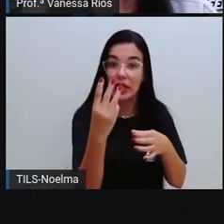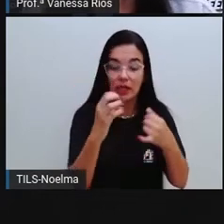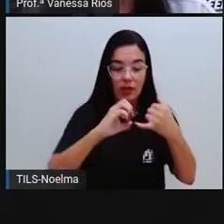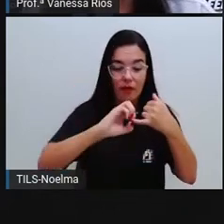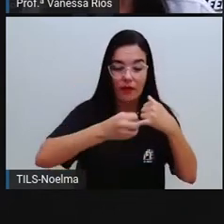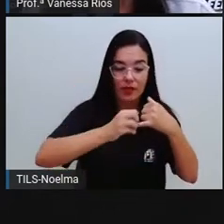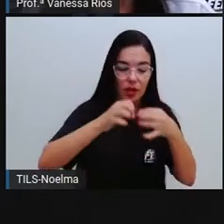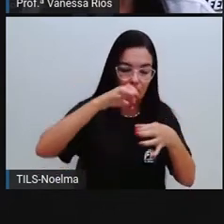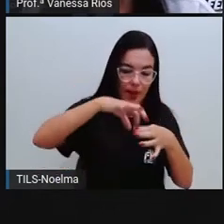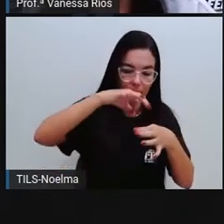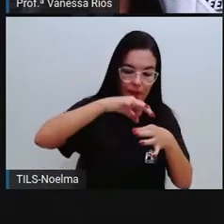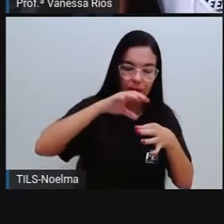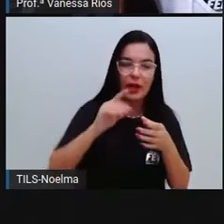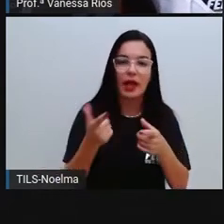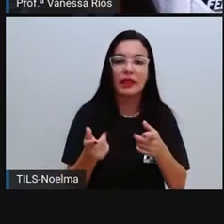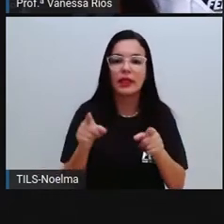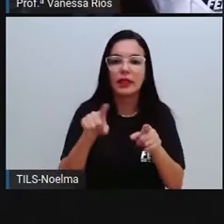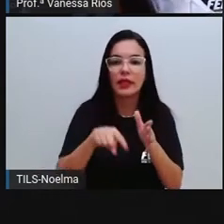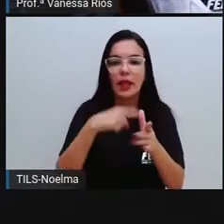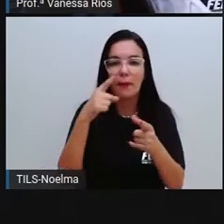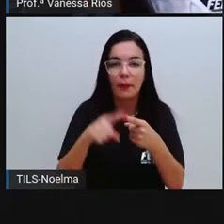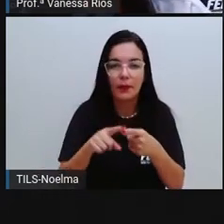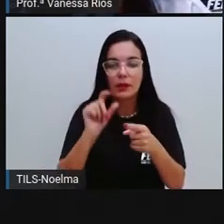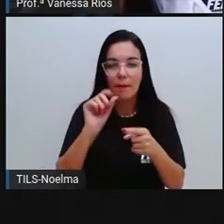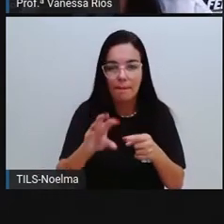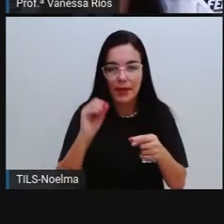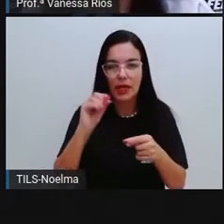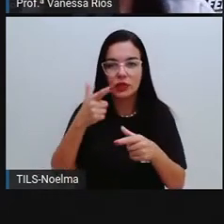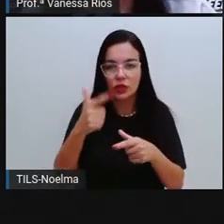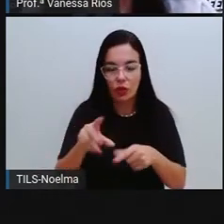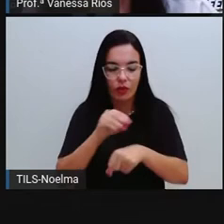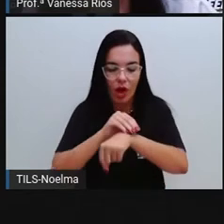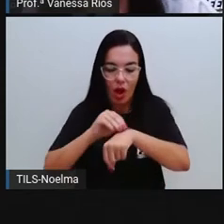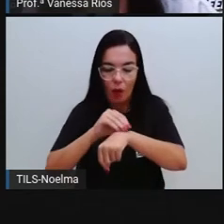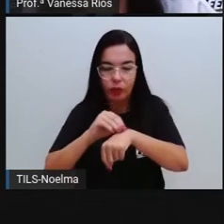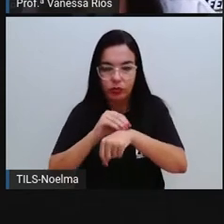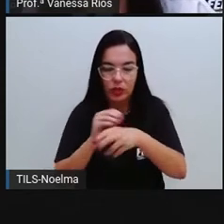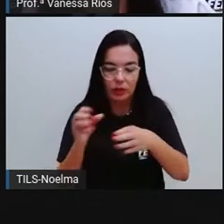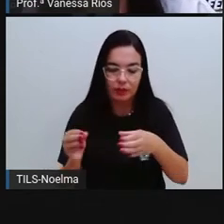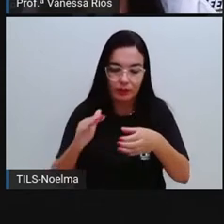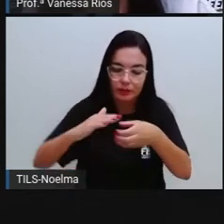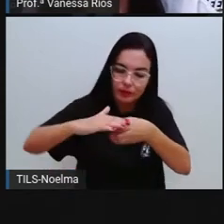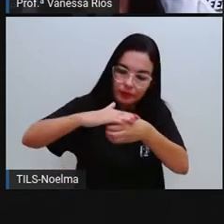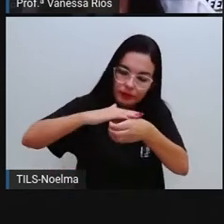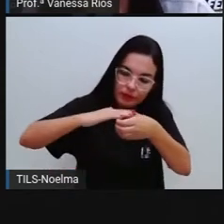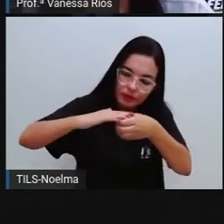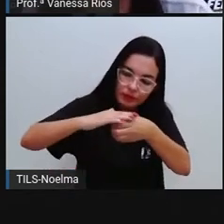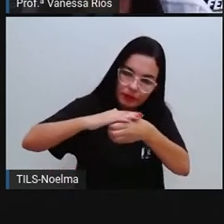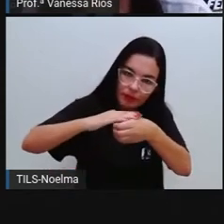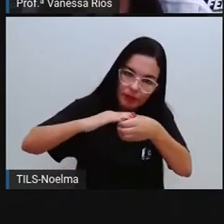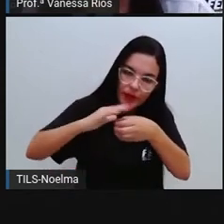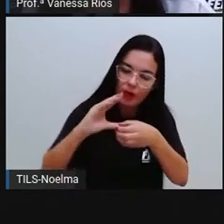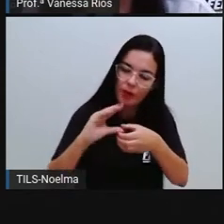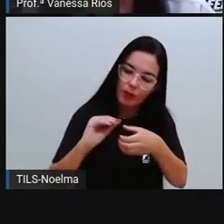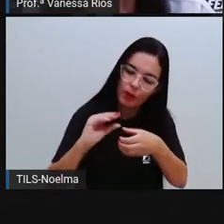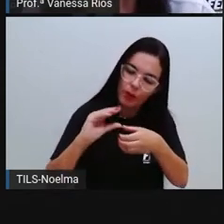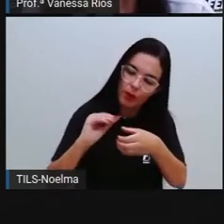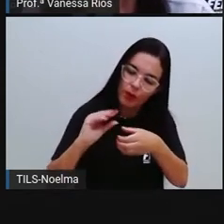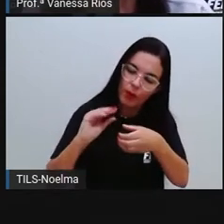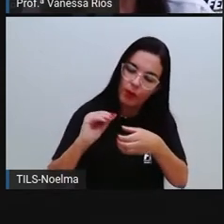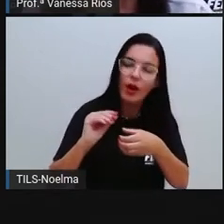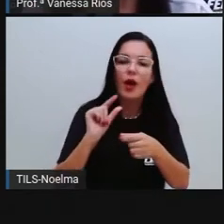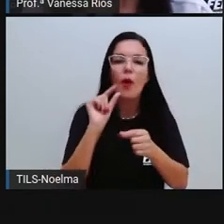Cubra os feijões com outro pedacinho de algodão, né? Vai deixar o feijão ali na caminha bem macia. E